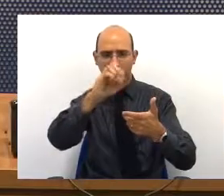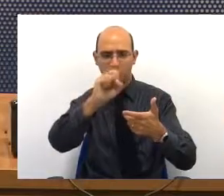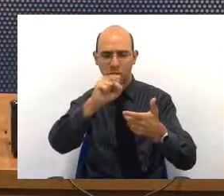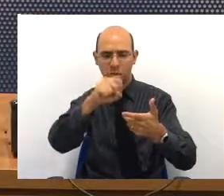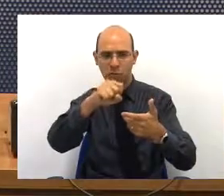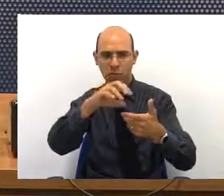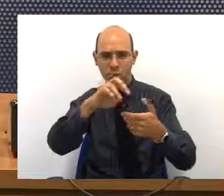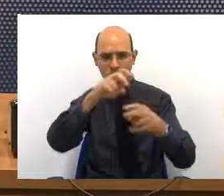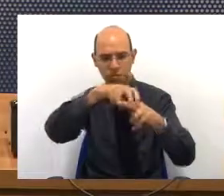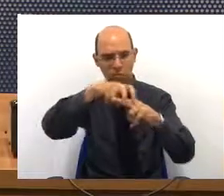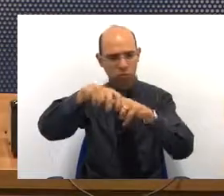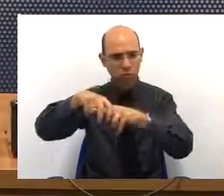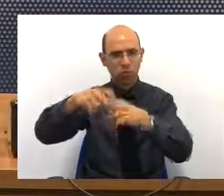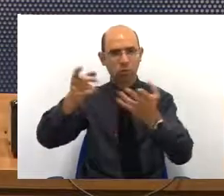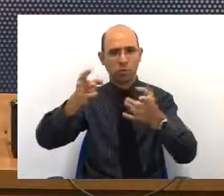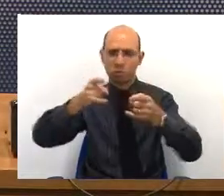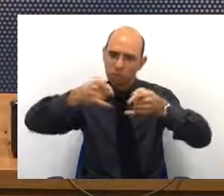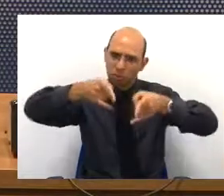etc.